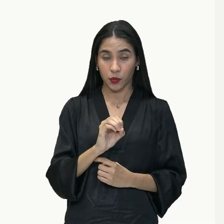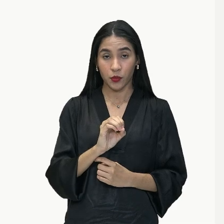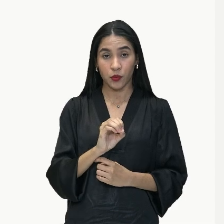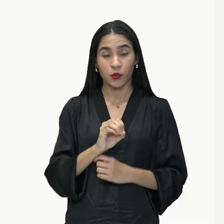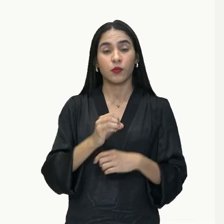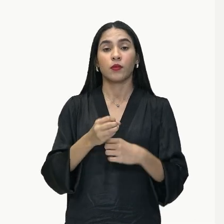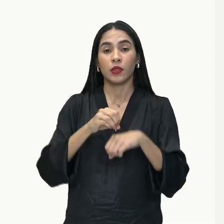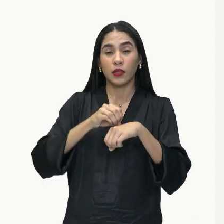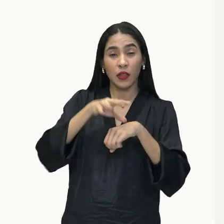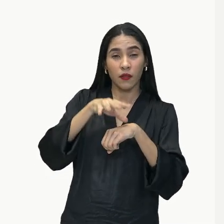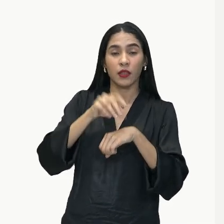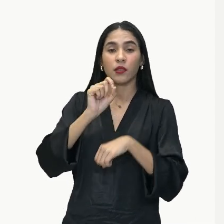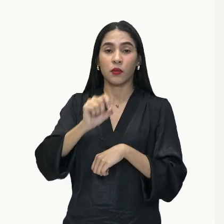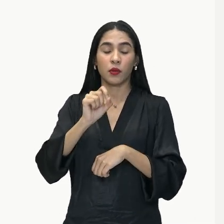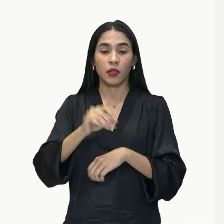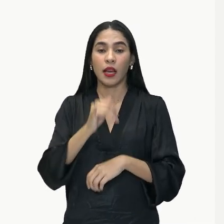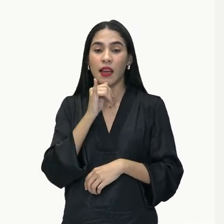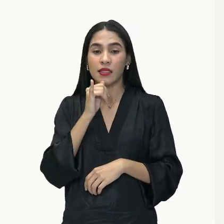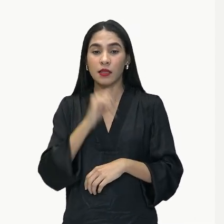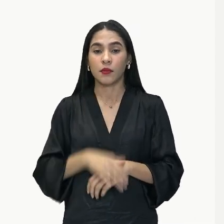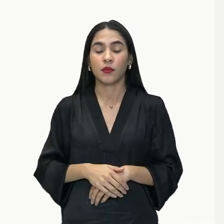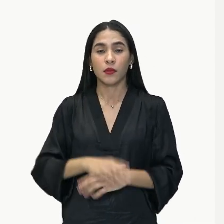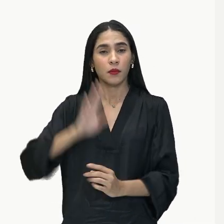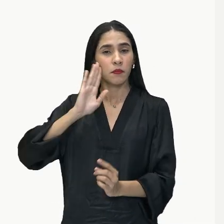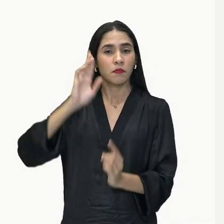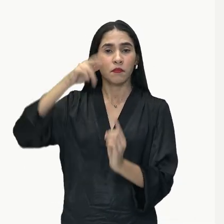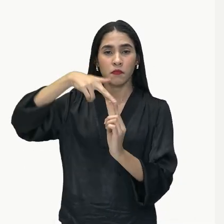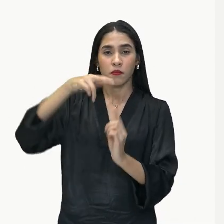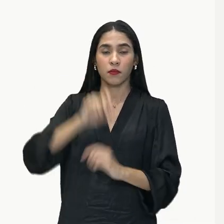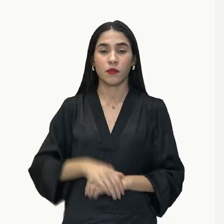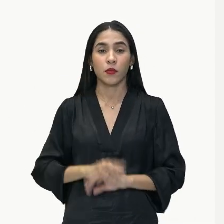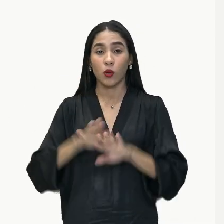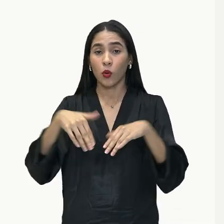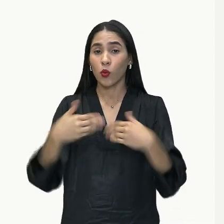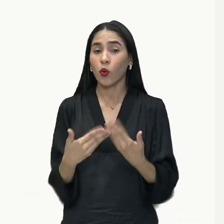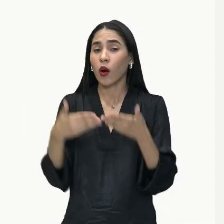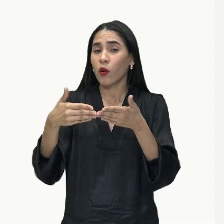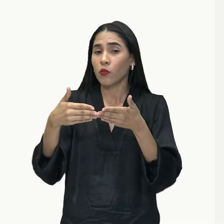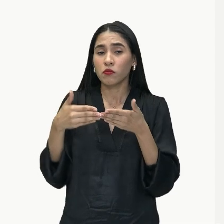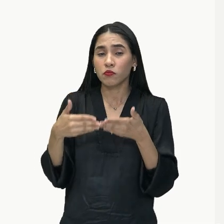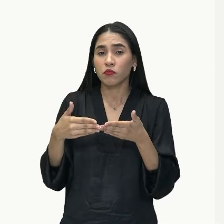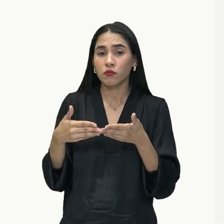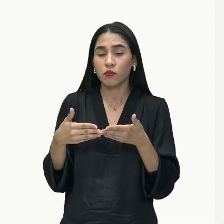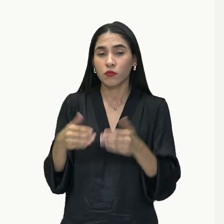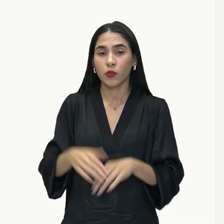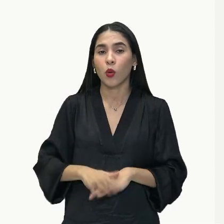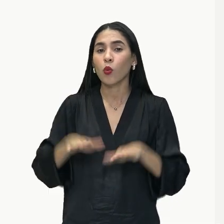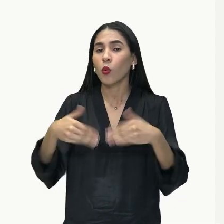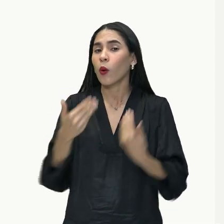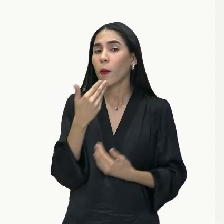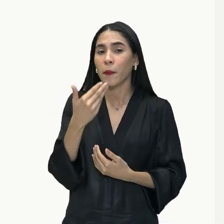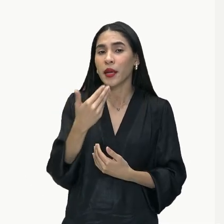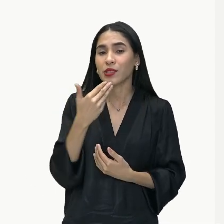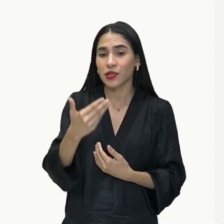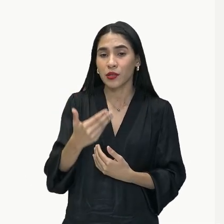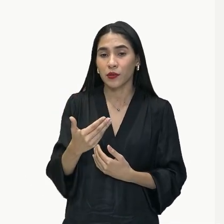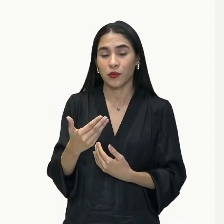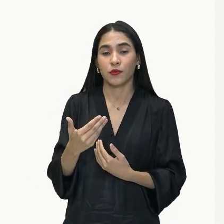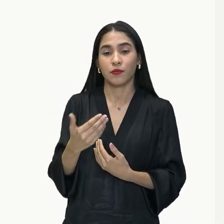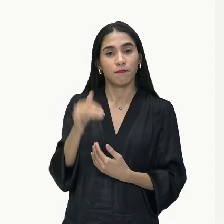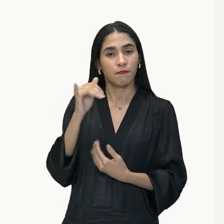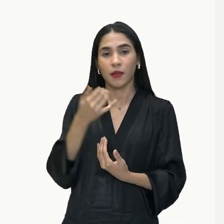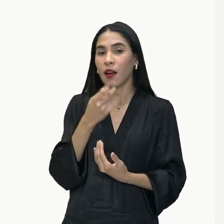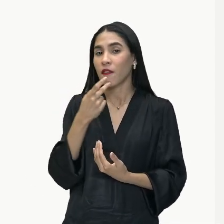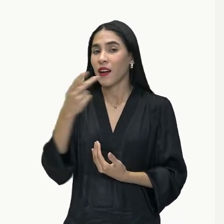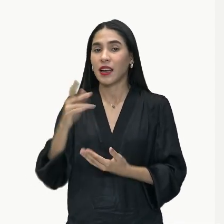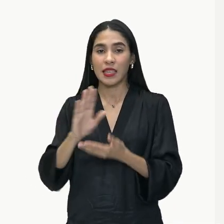indicando para a gente, em caso especificando, qual é o favor, ok? Então qual é o favor? Que não fale nada, então